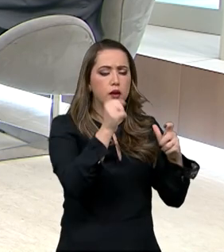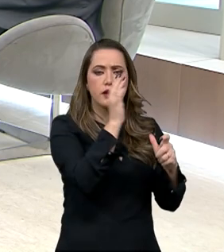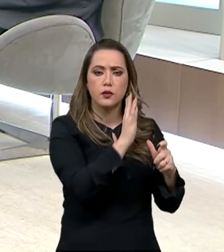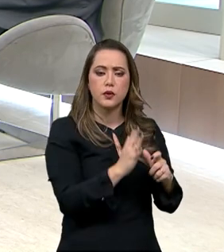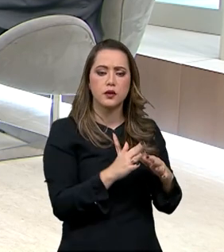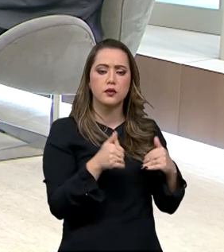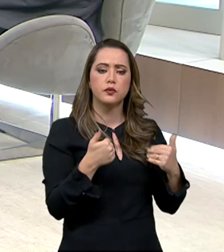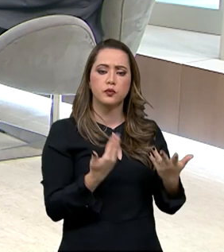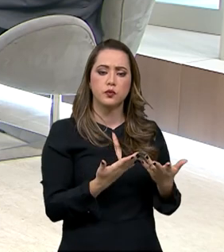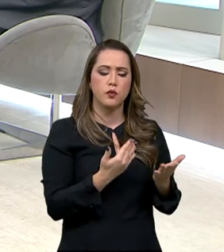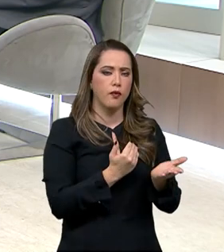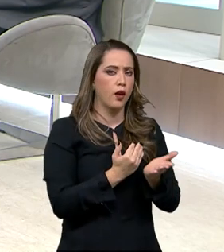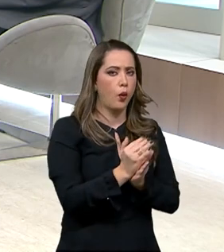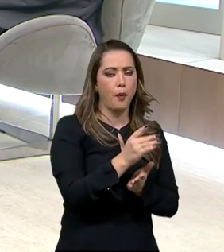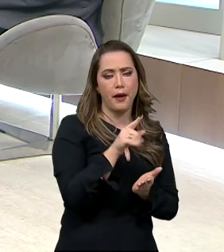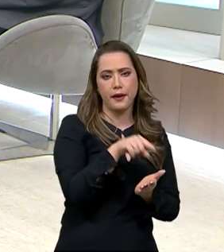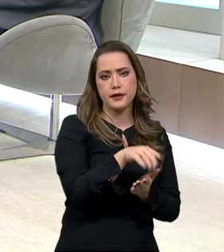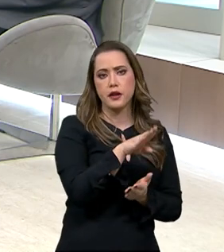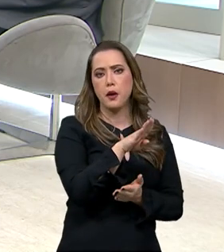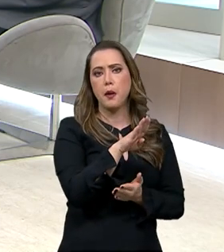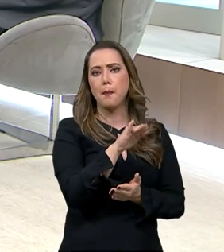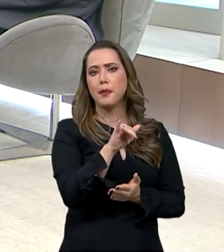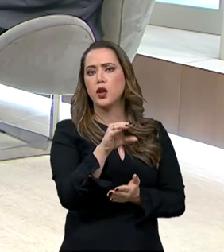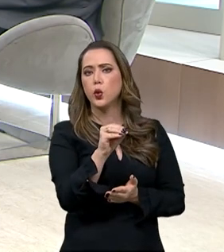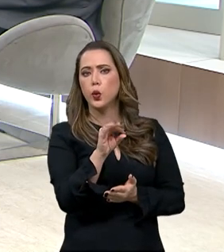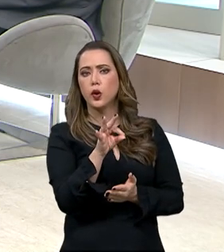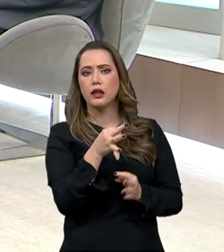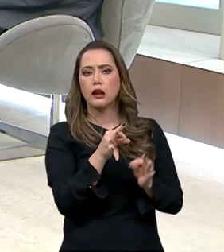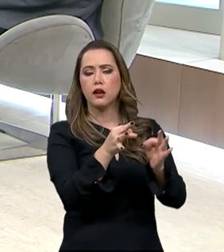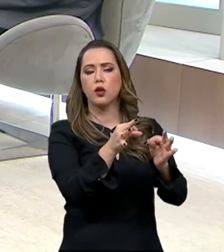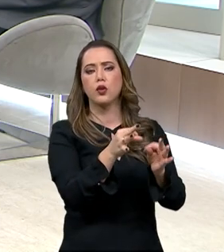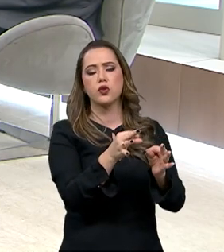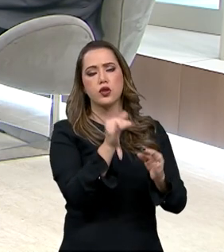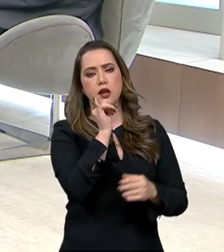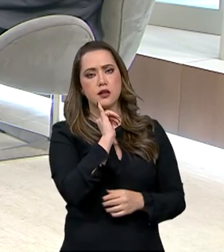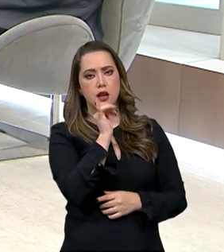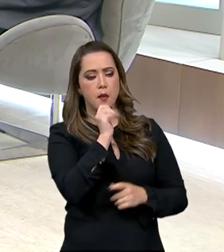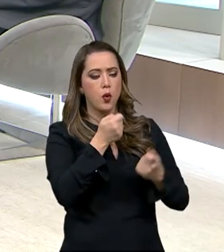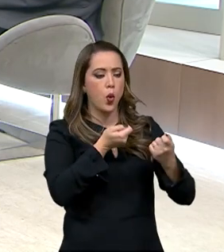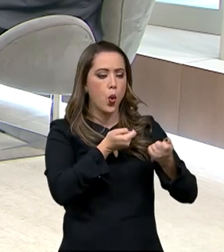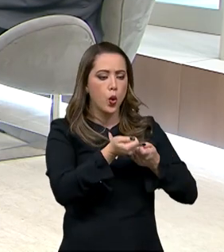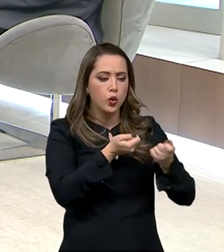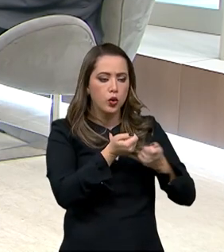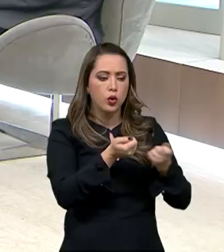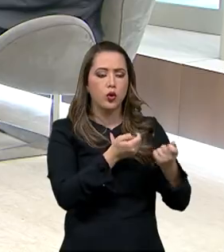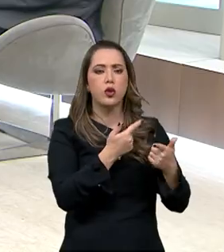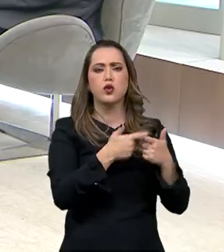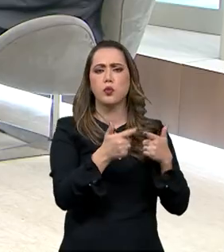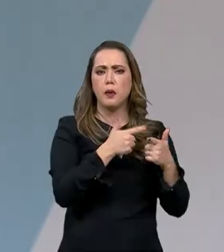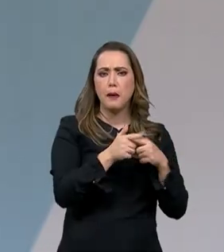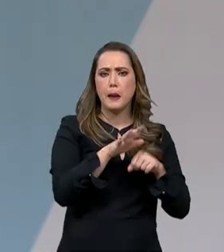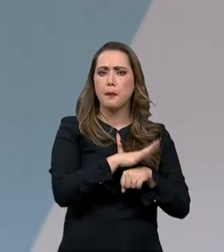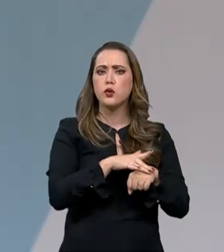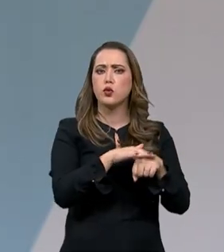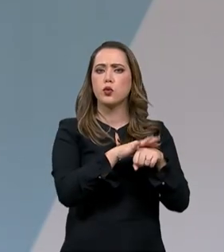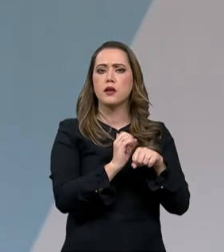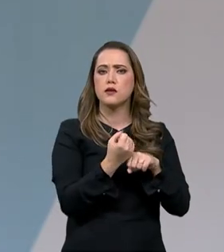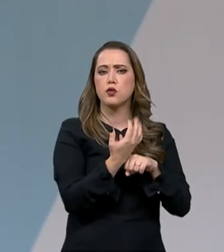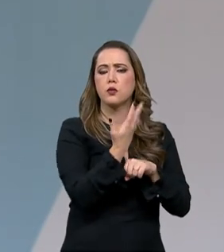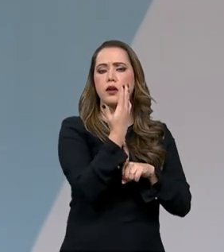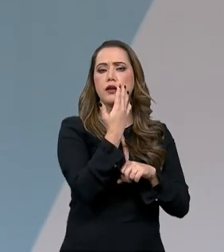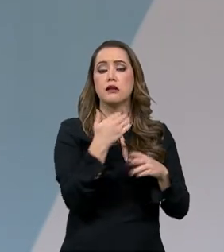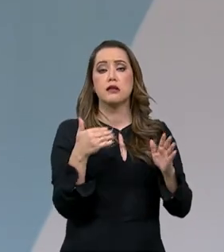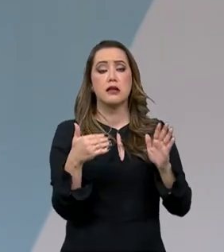Então, vai desde biotecnologias, assim, acessíveis, como controle biológico de pragas e doenças de plantas,